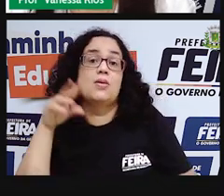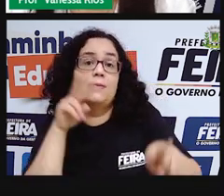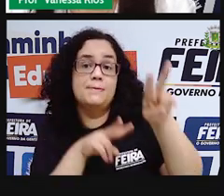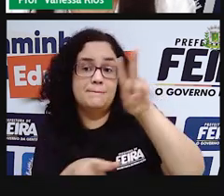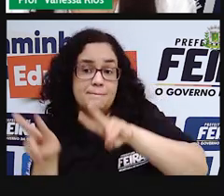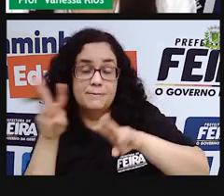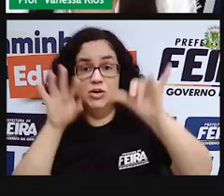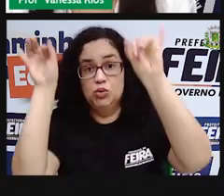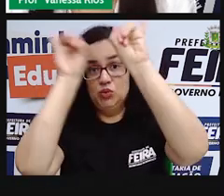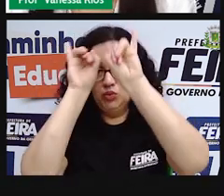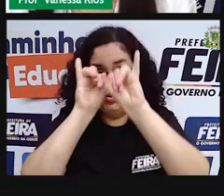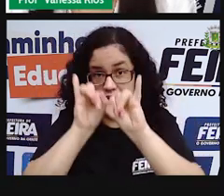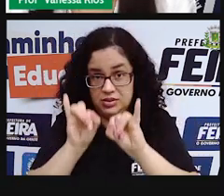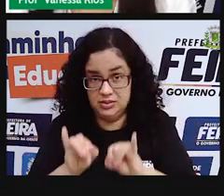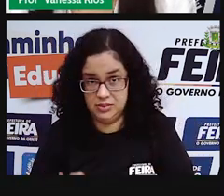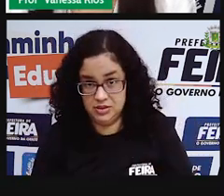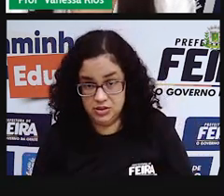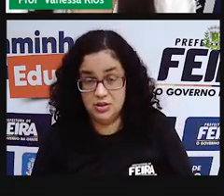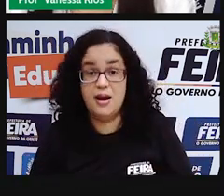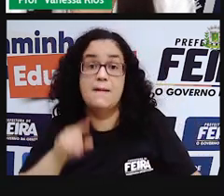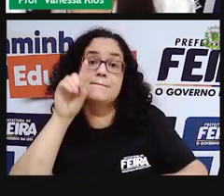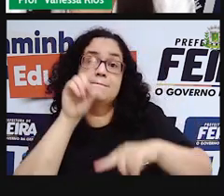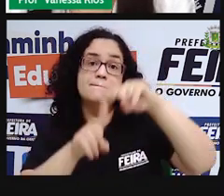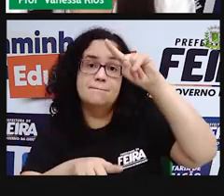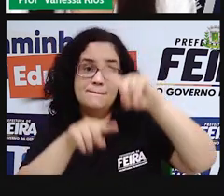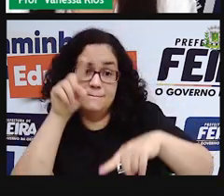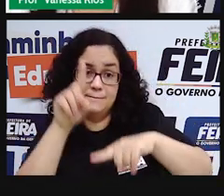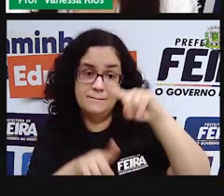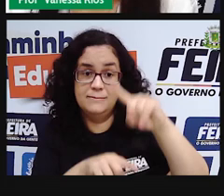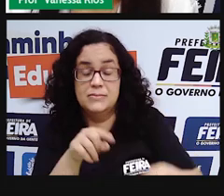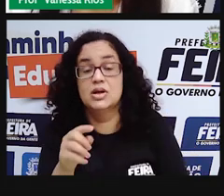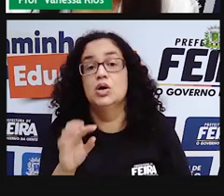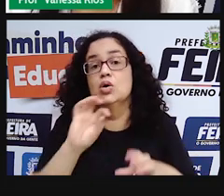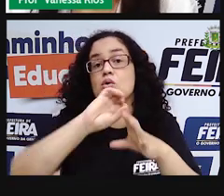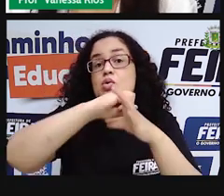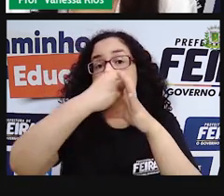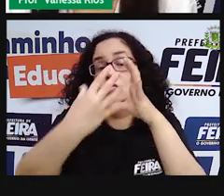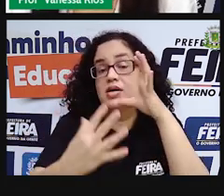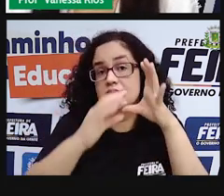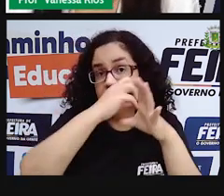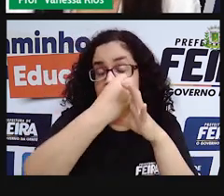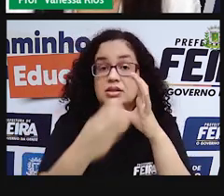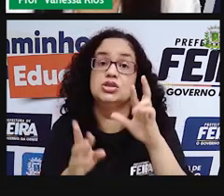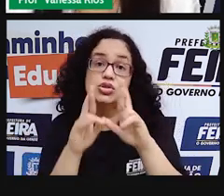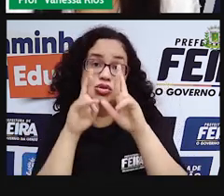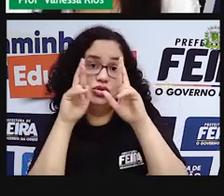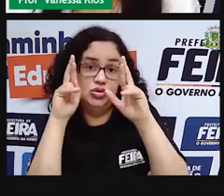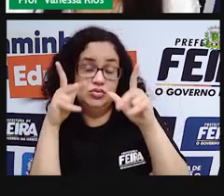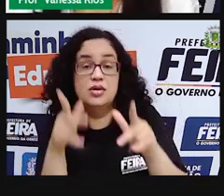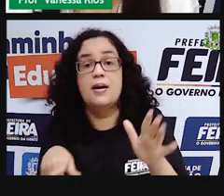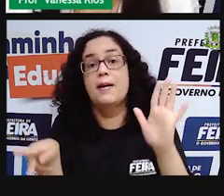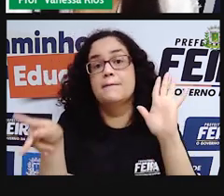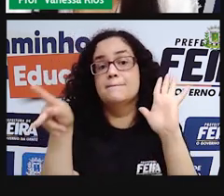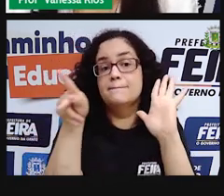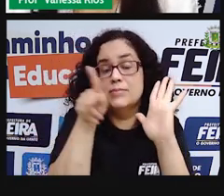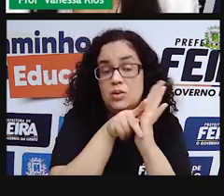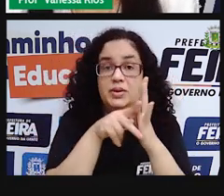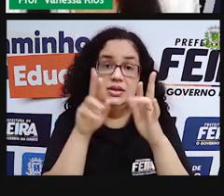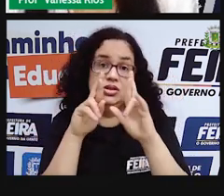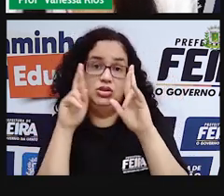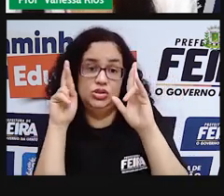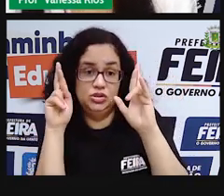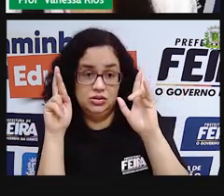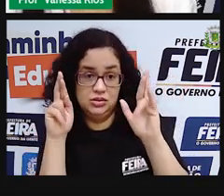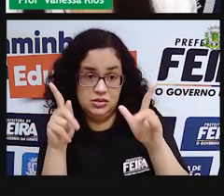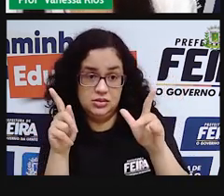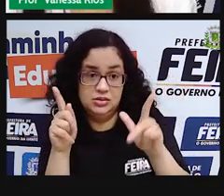nessa imagem, né, materiais com características diferentes, com propriedades diferentes, que